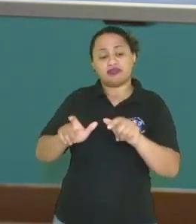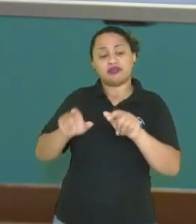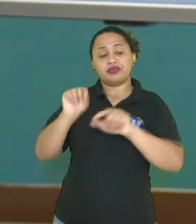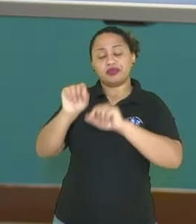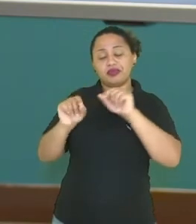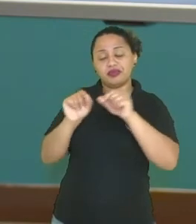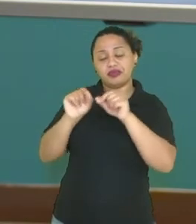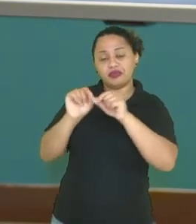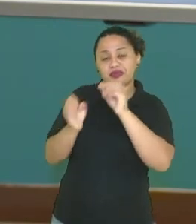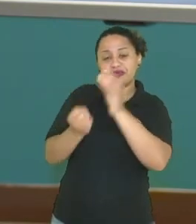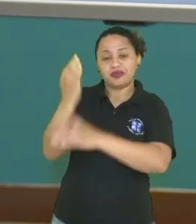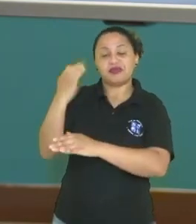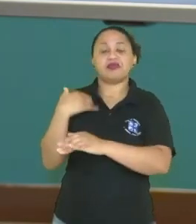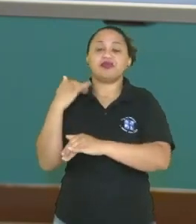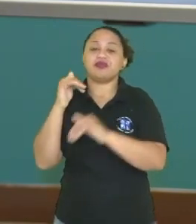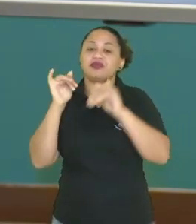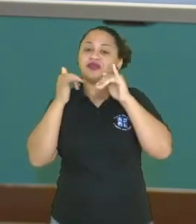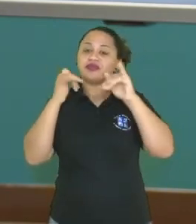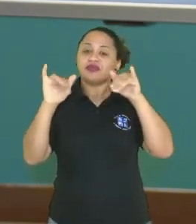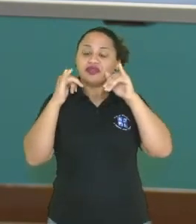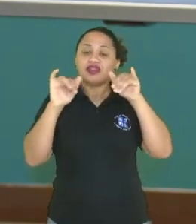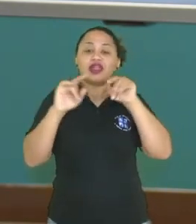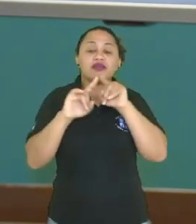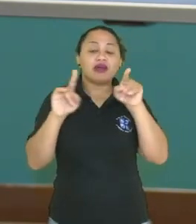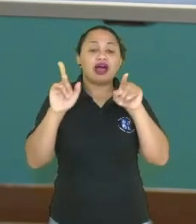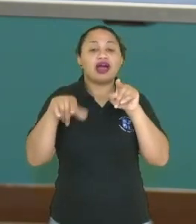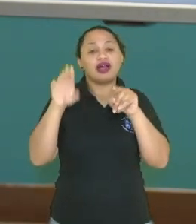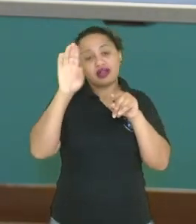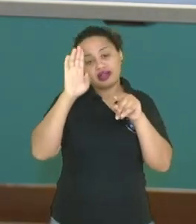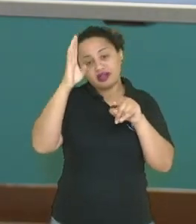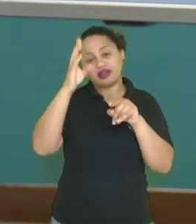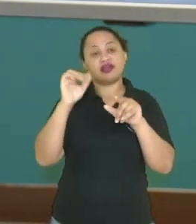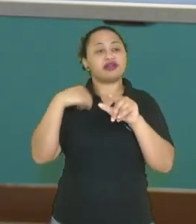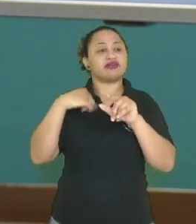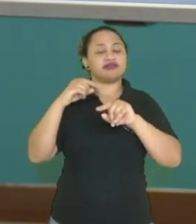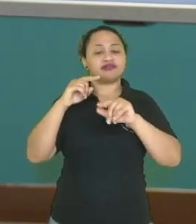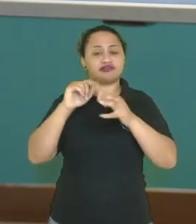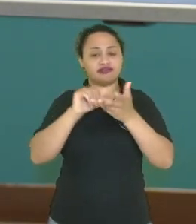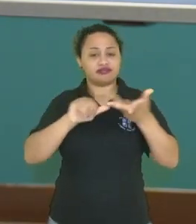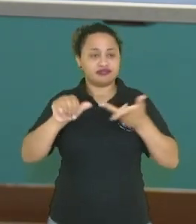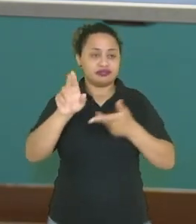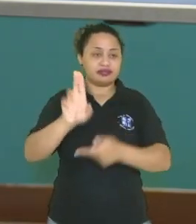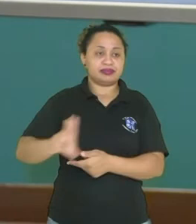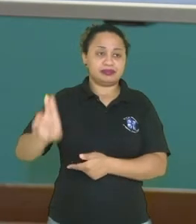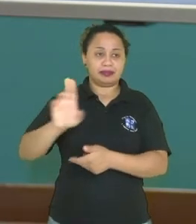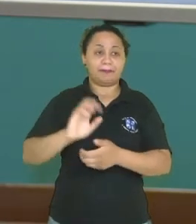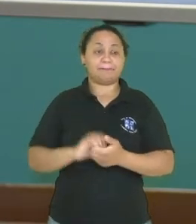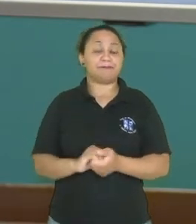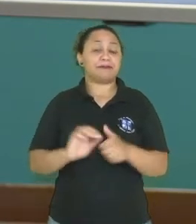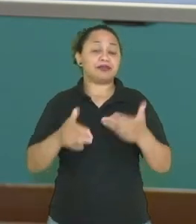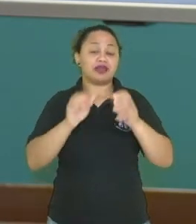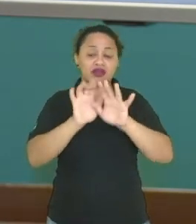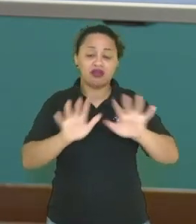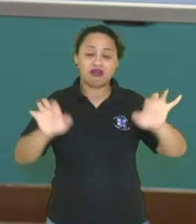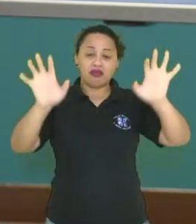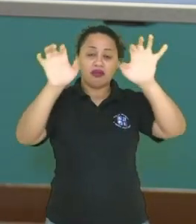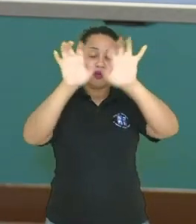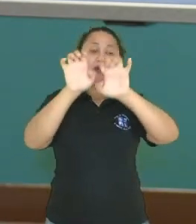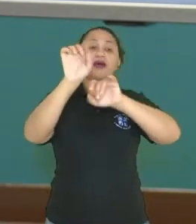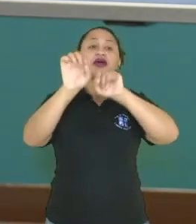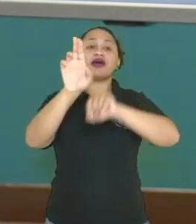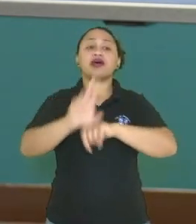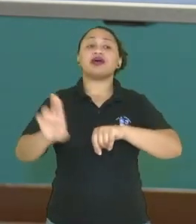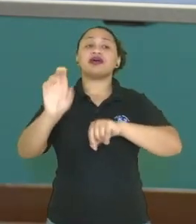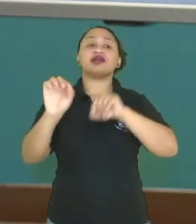a produção de energia. Mas o urânio é o principal elemento a ser usado, ok? Assim, vapor da água, ele é utilizado para quê?